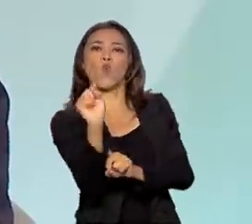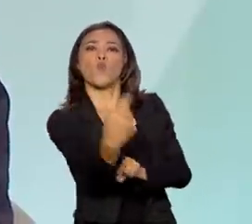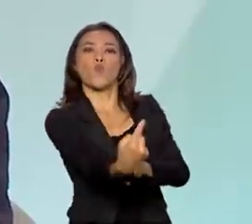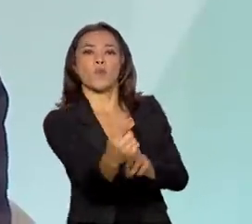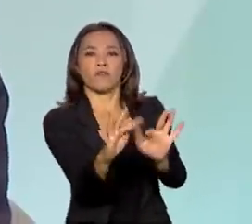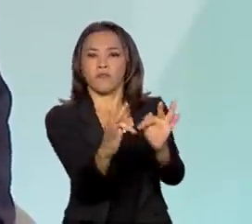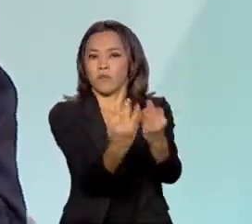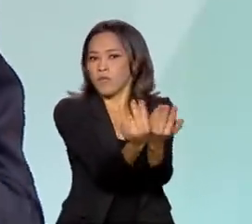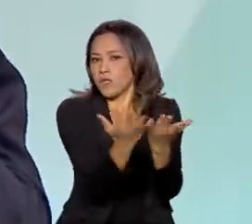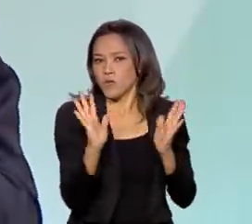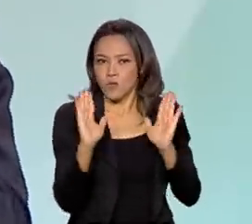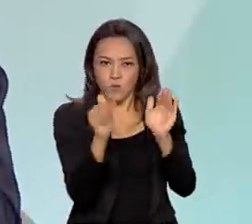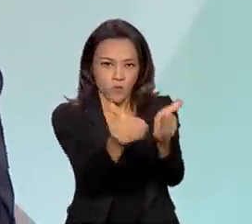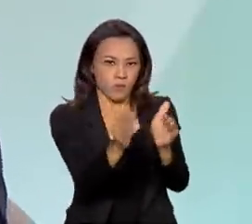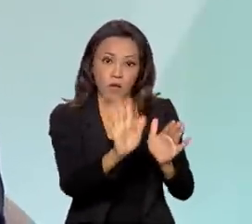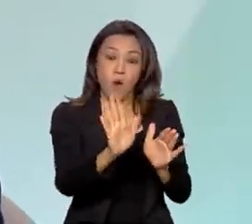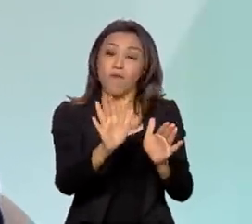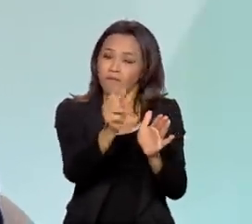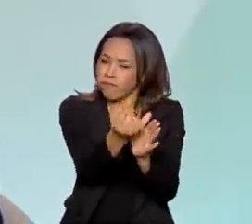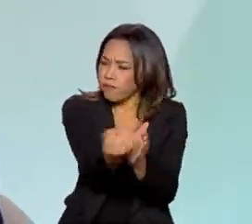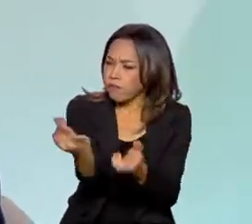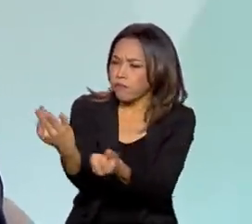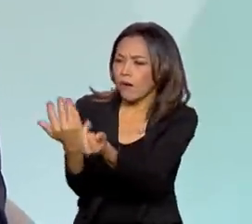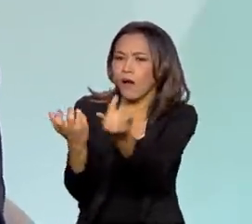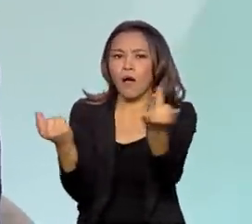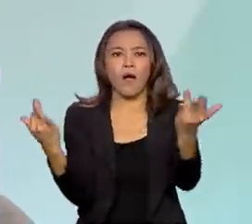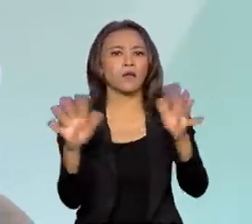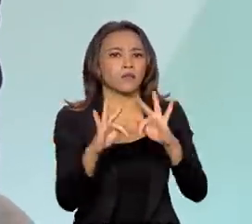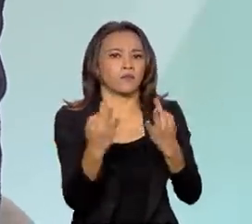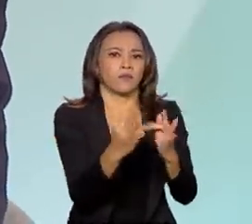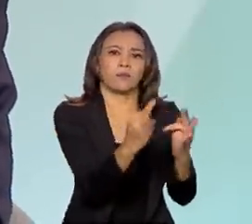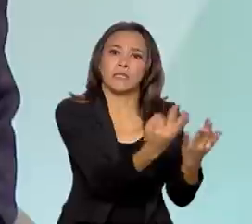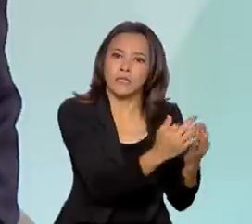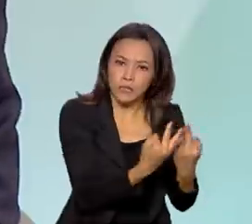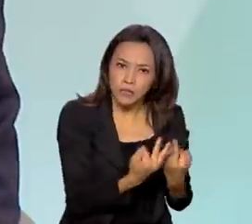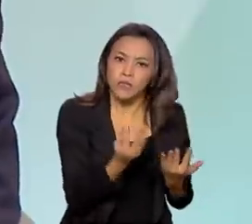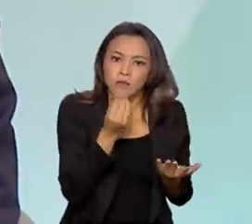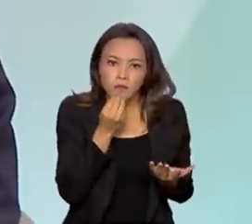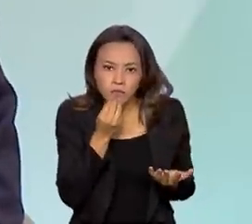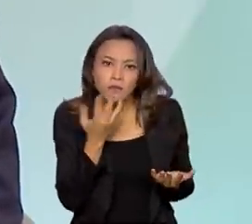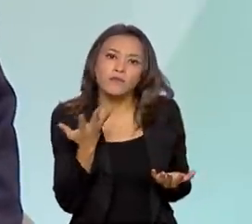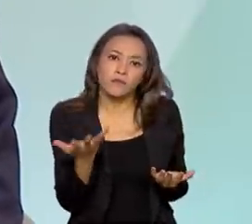especificamente. E assim, atender famílias que poderiam